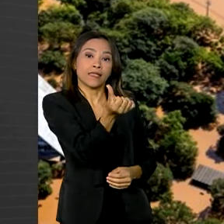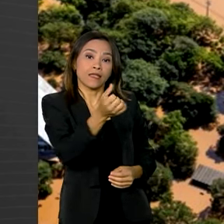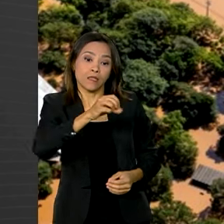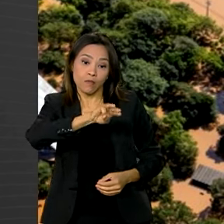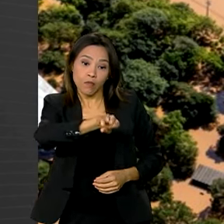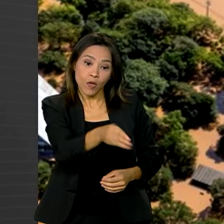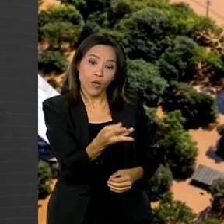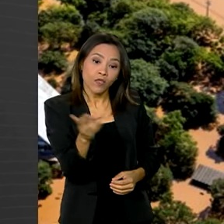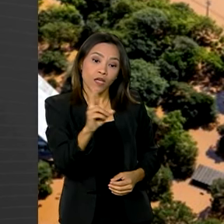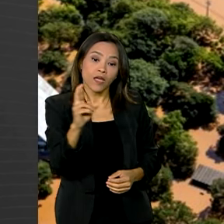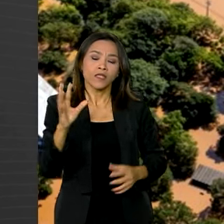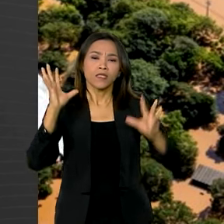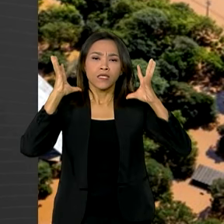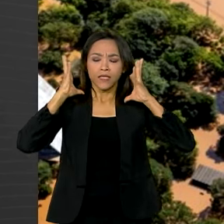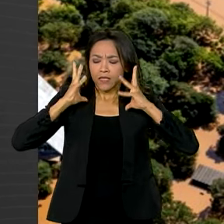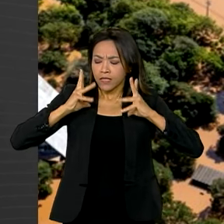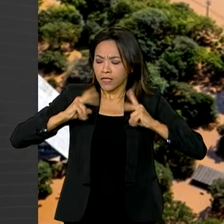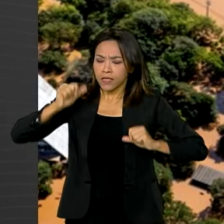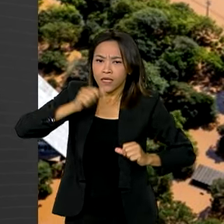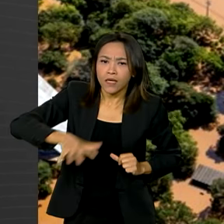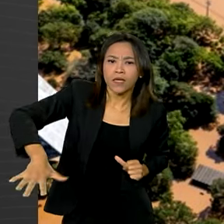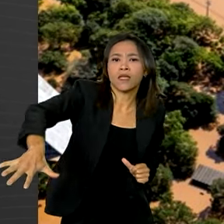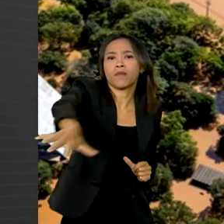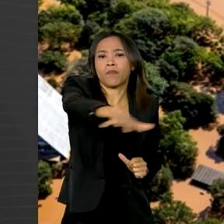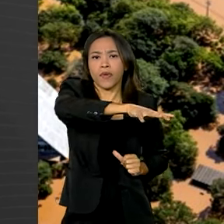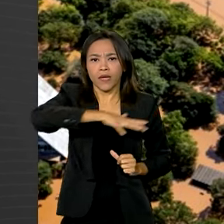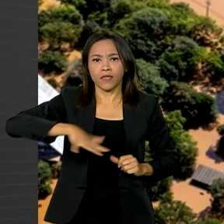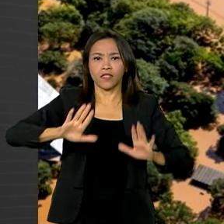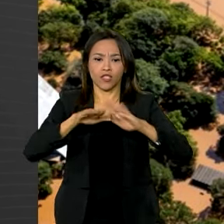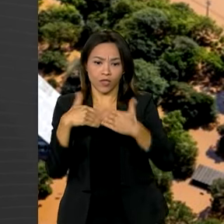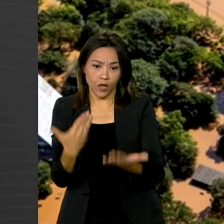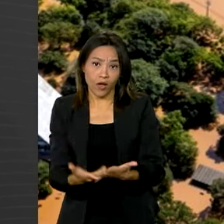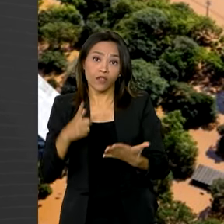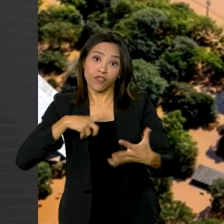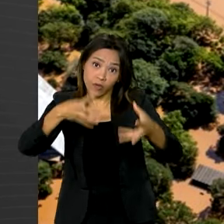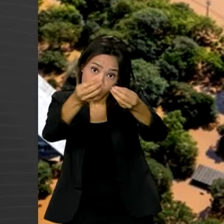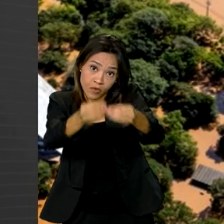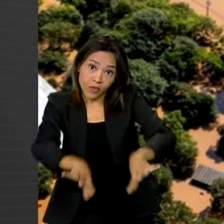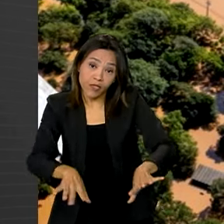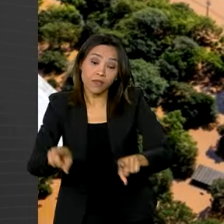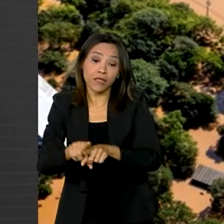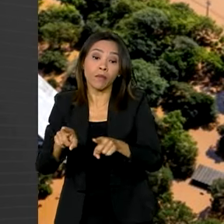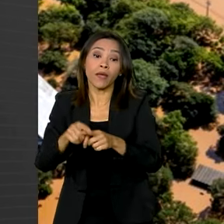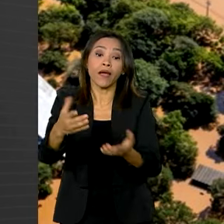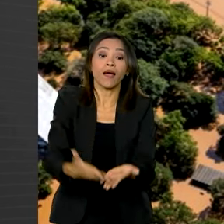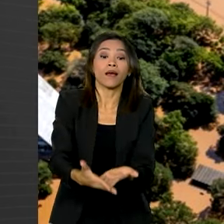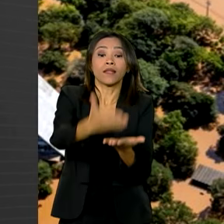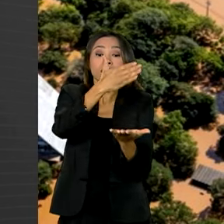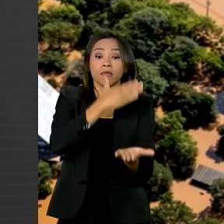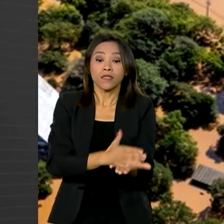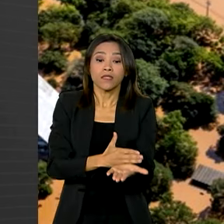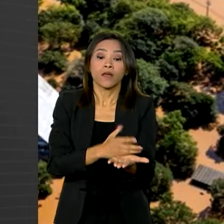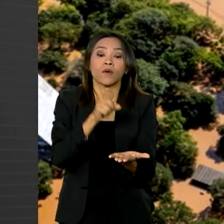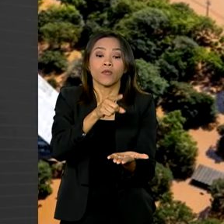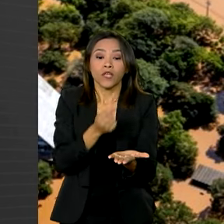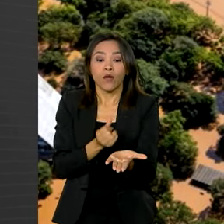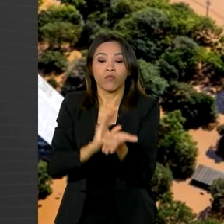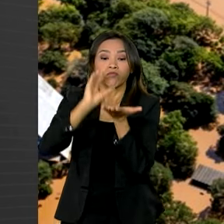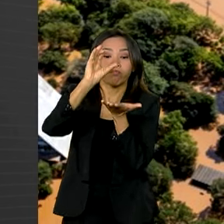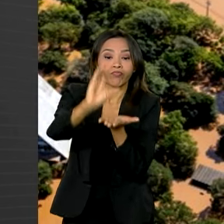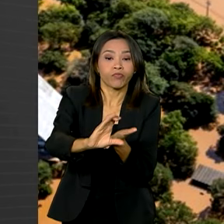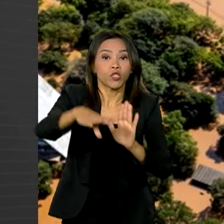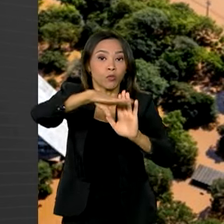para limpeza e pequenas reformas de escolas afetadas e a antecipação da segunda parcela do programa